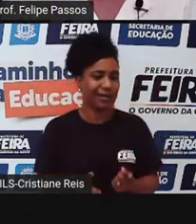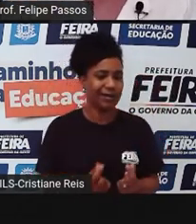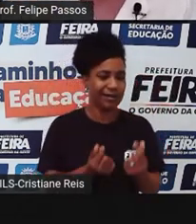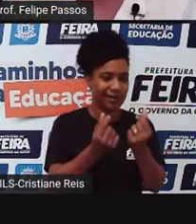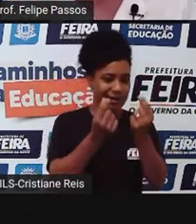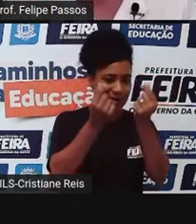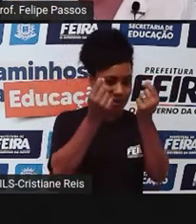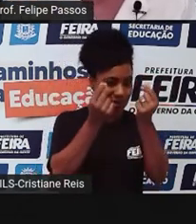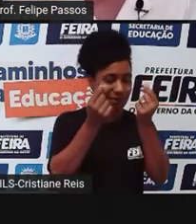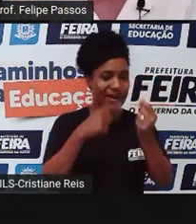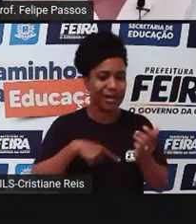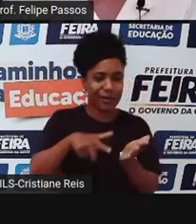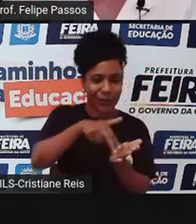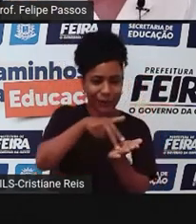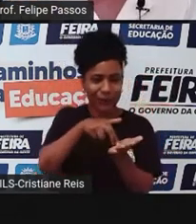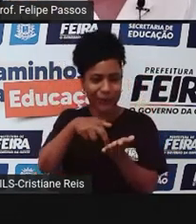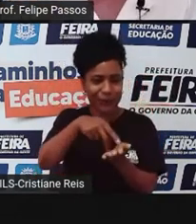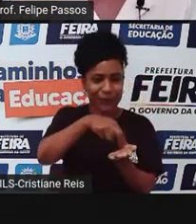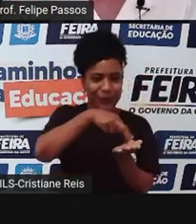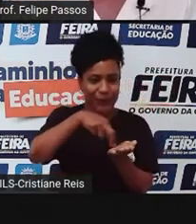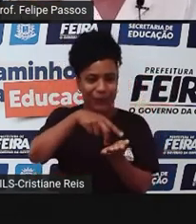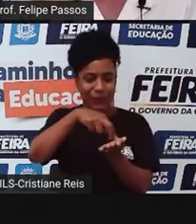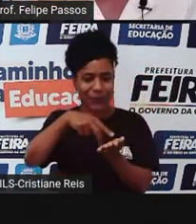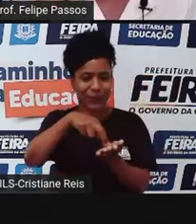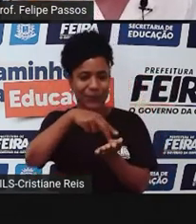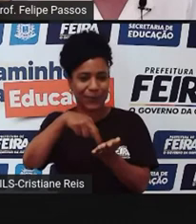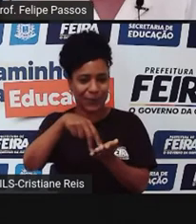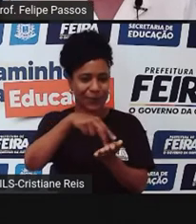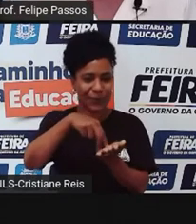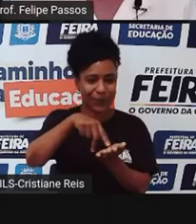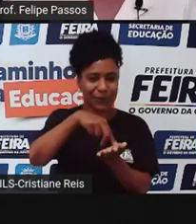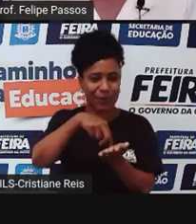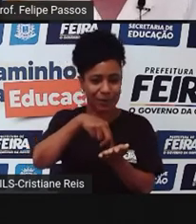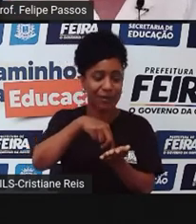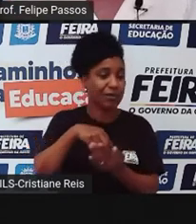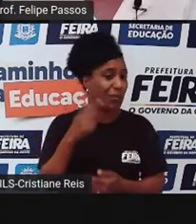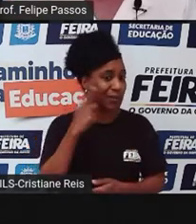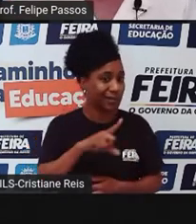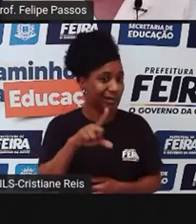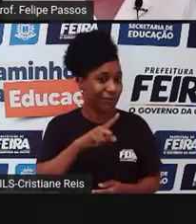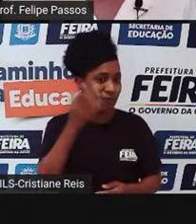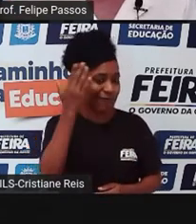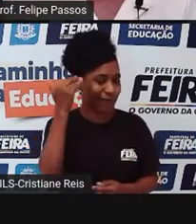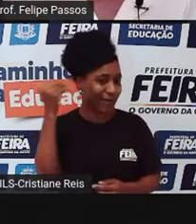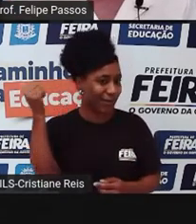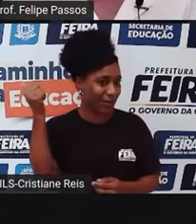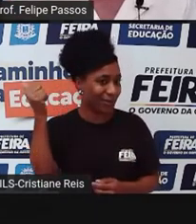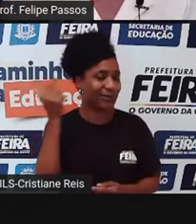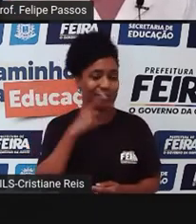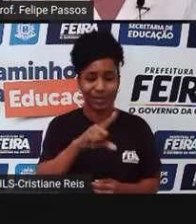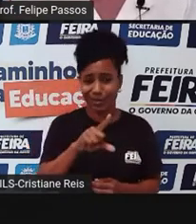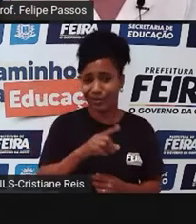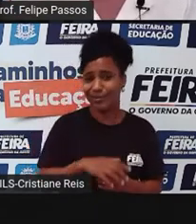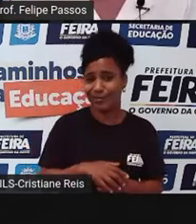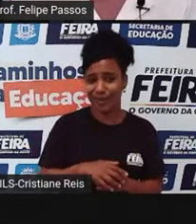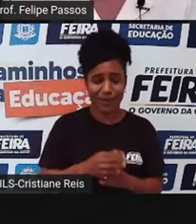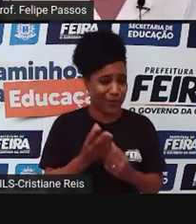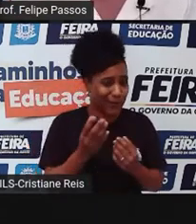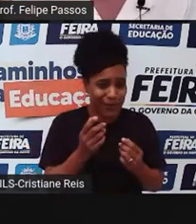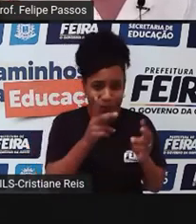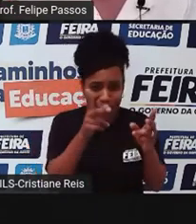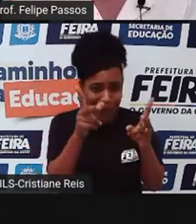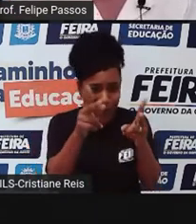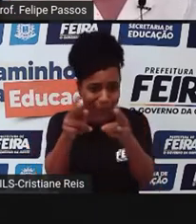fazendo dancinha em um aplicativo, ele é um em mil, um em um milhão. Então, vamos continuar os